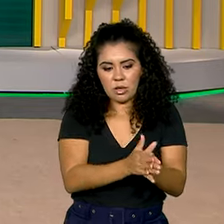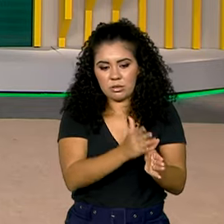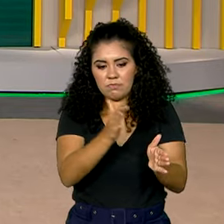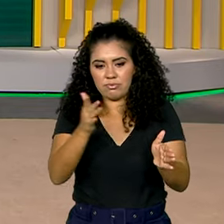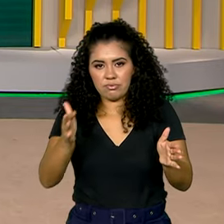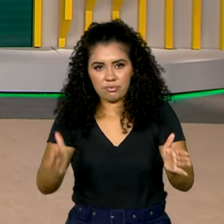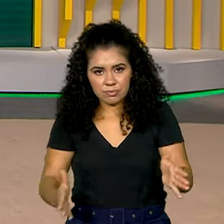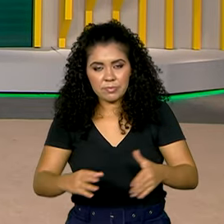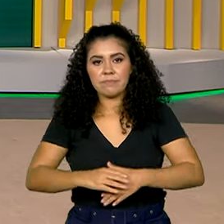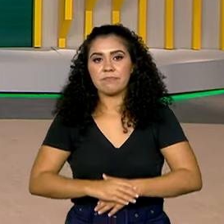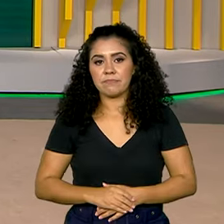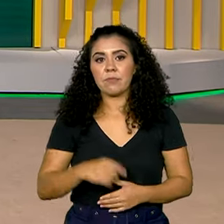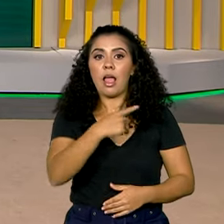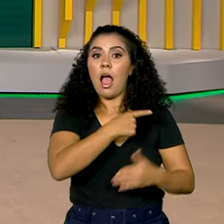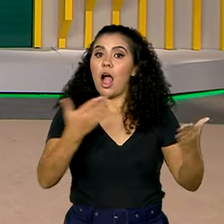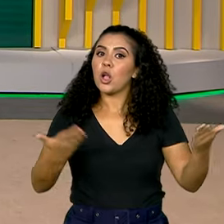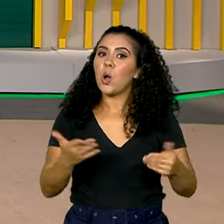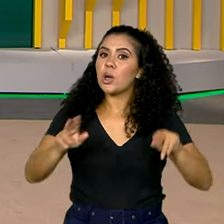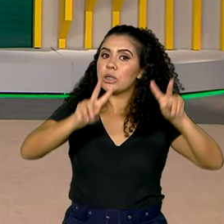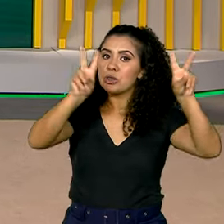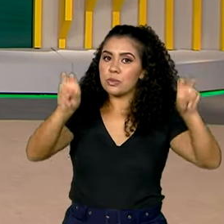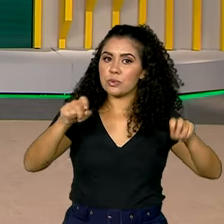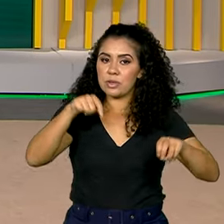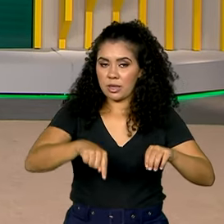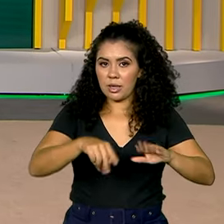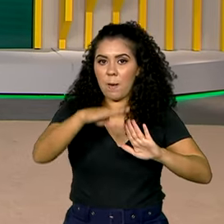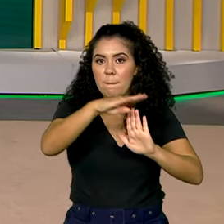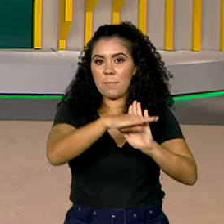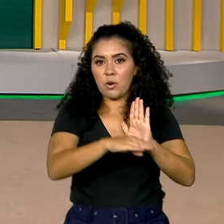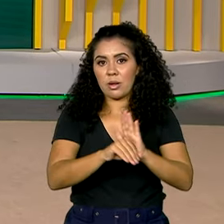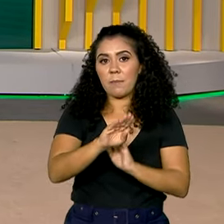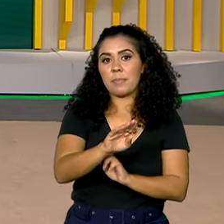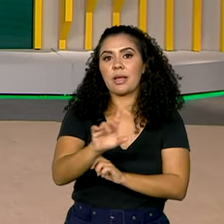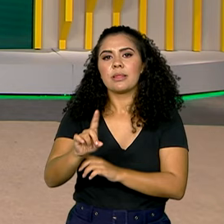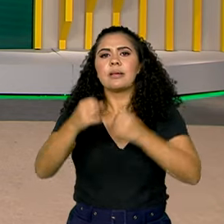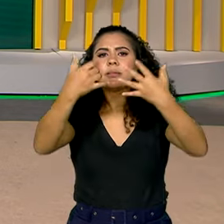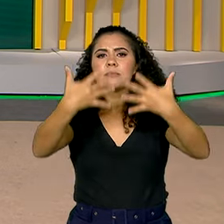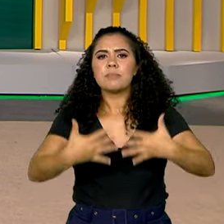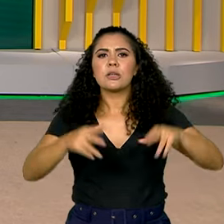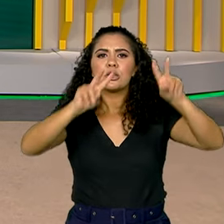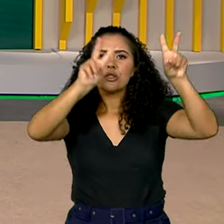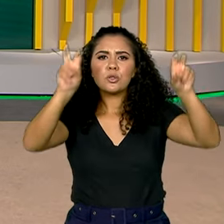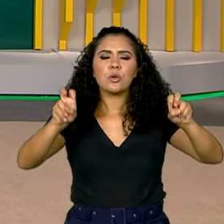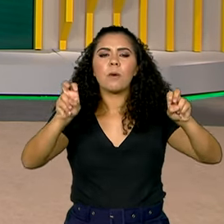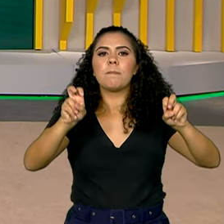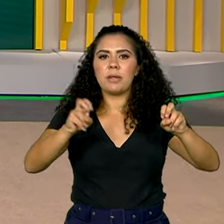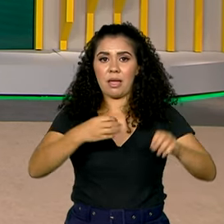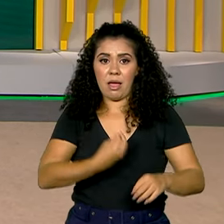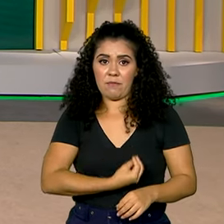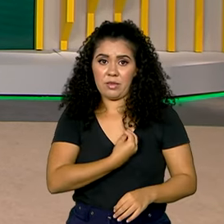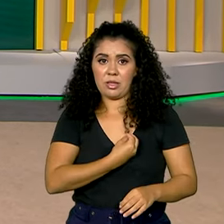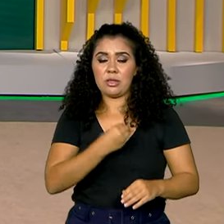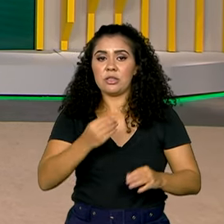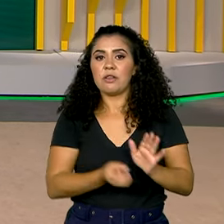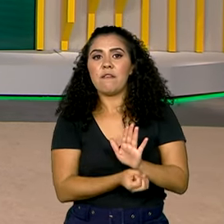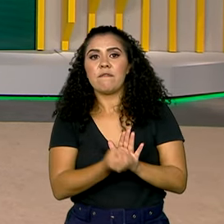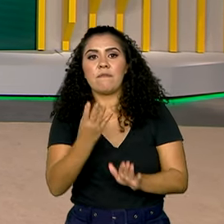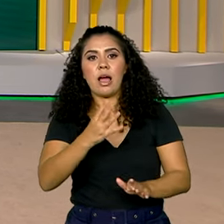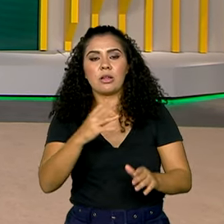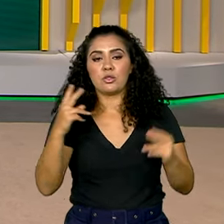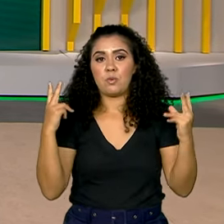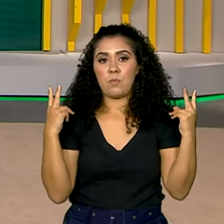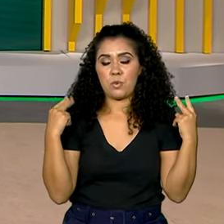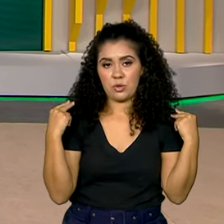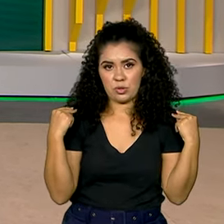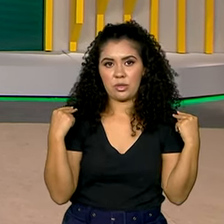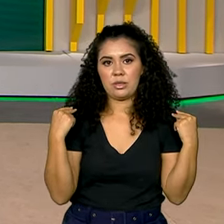E agora o nosso assunto aqui no Brasil em dia impacta a vida de milhões de motoristas profissionais no país. A realização do exame